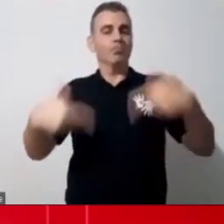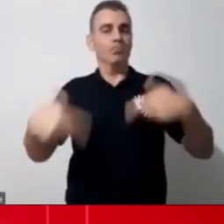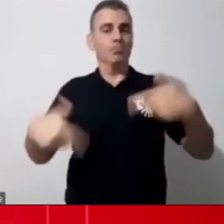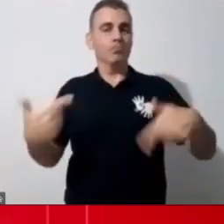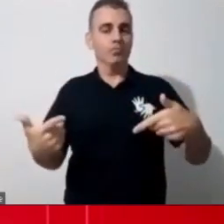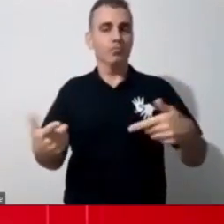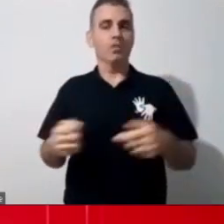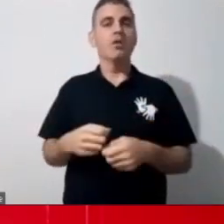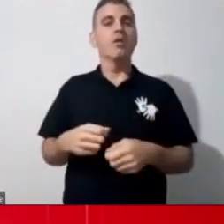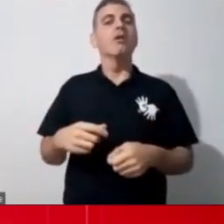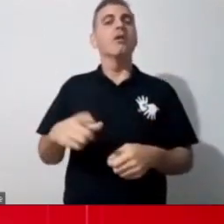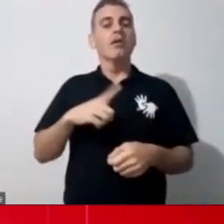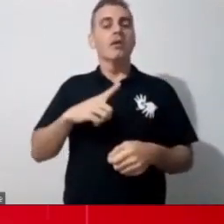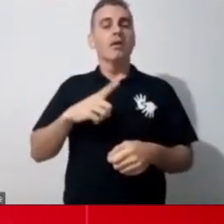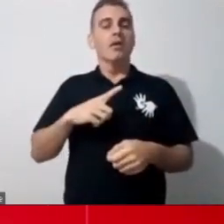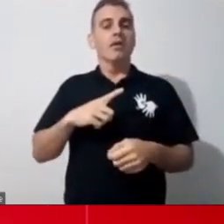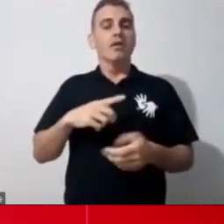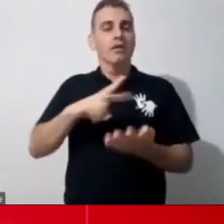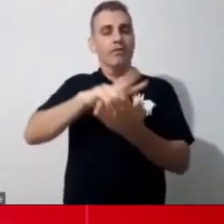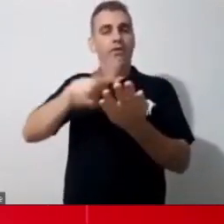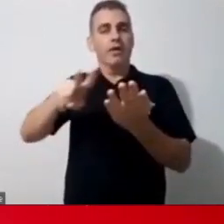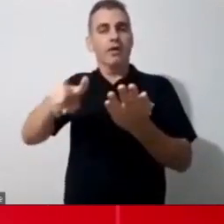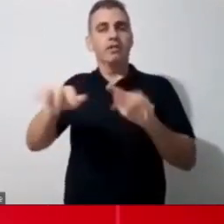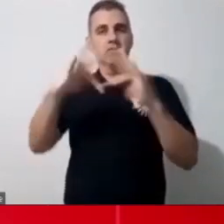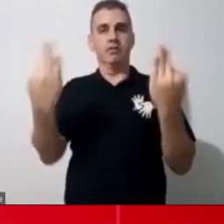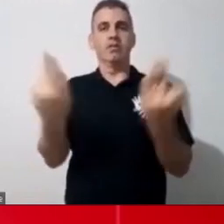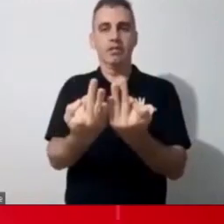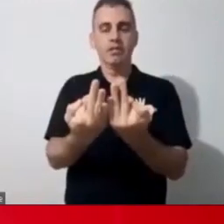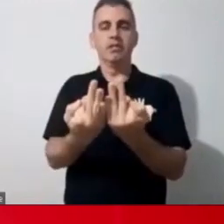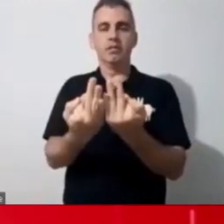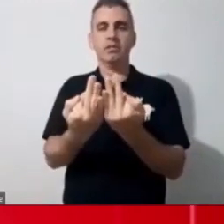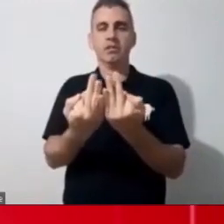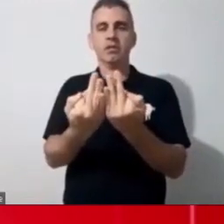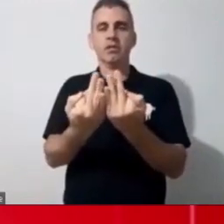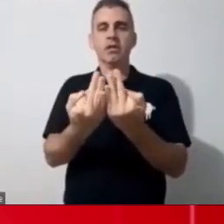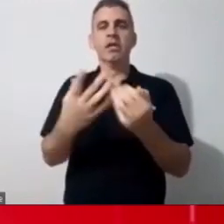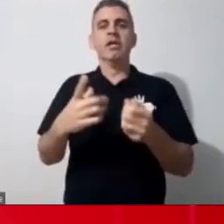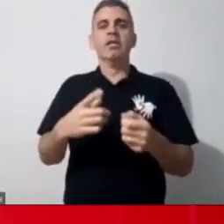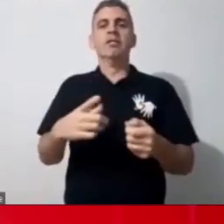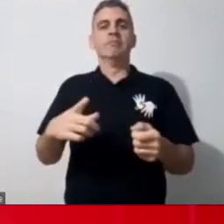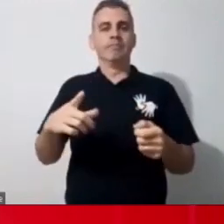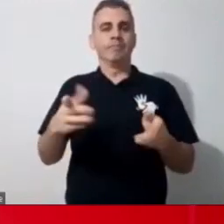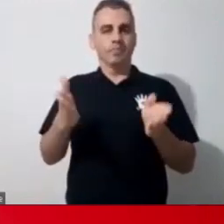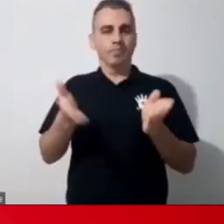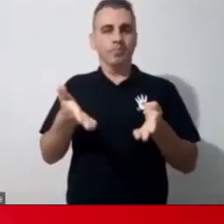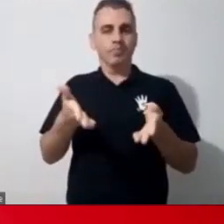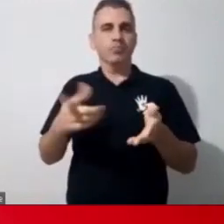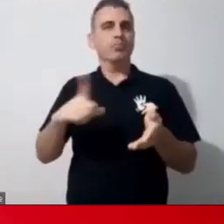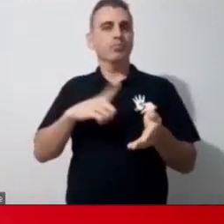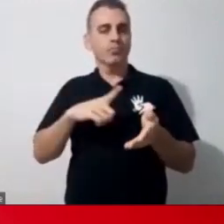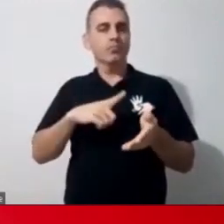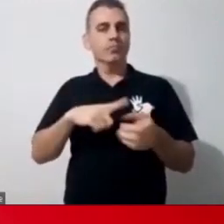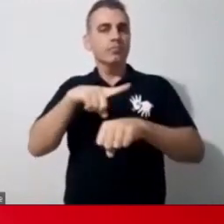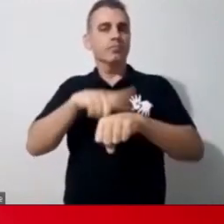muitas famílias, que não é o meu caso, mas muitas famílias, o momento que tem para pagar uma